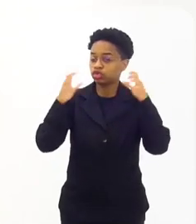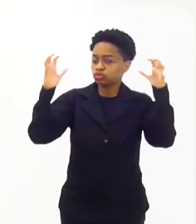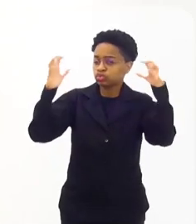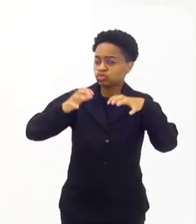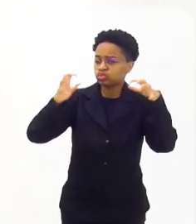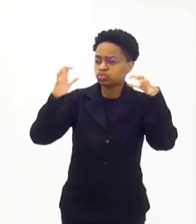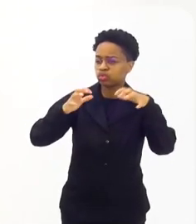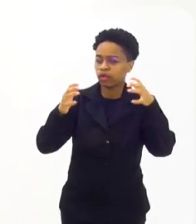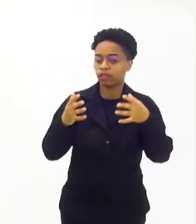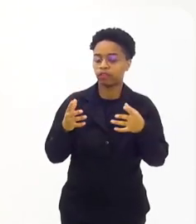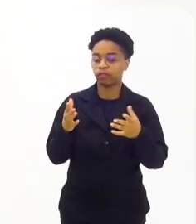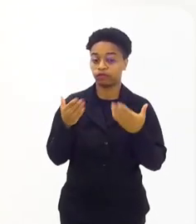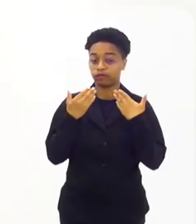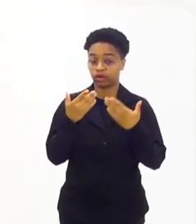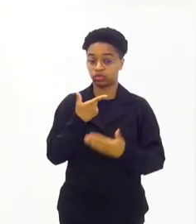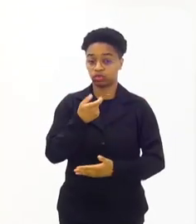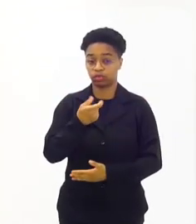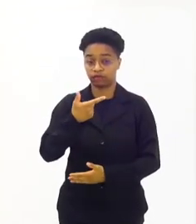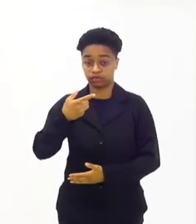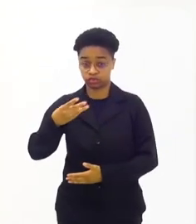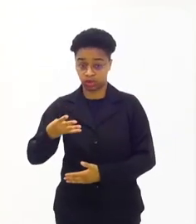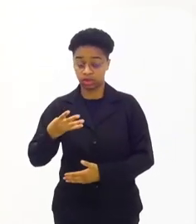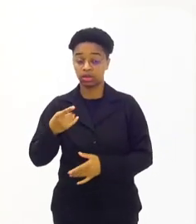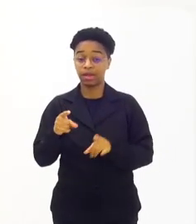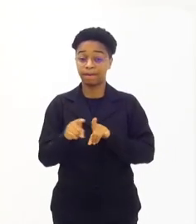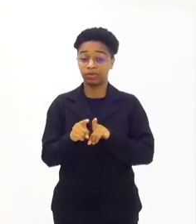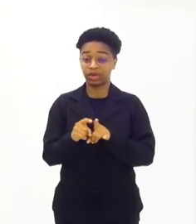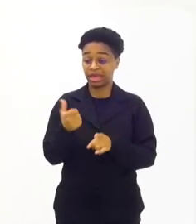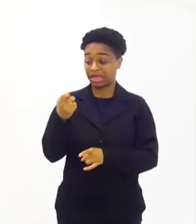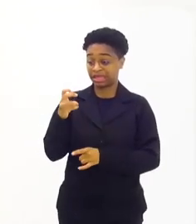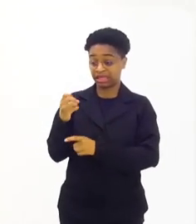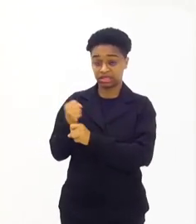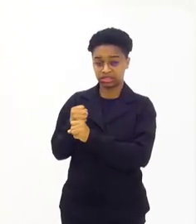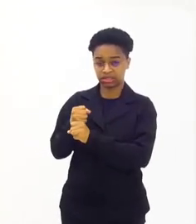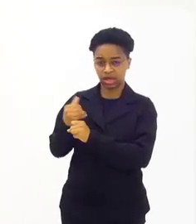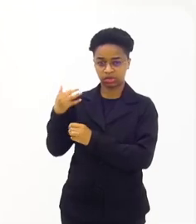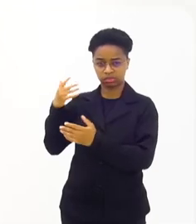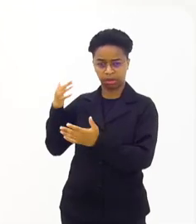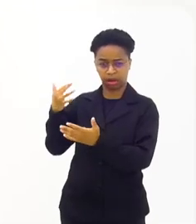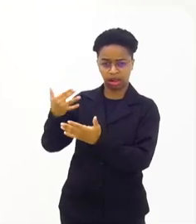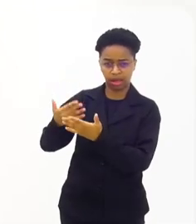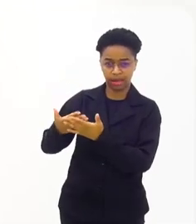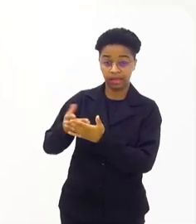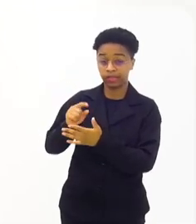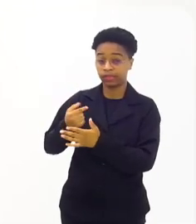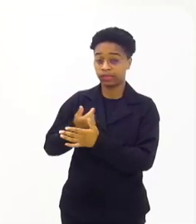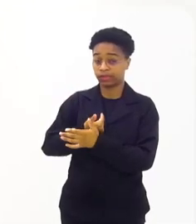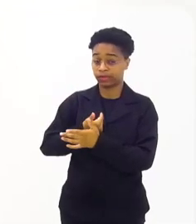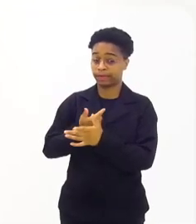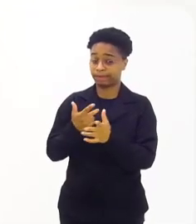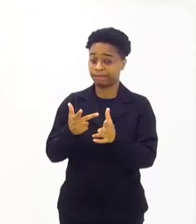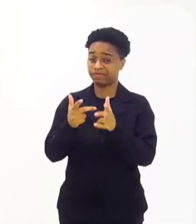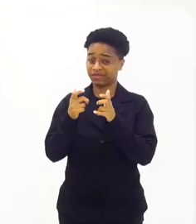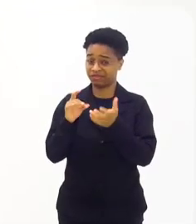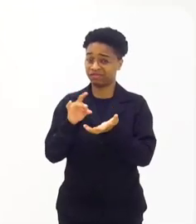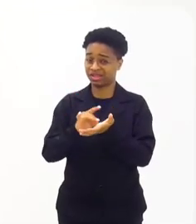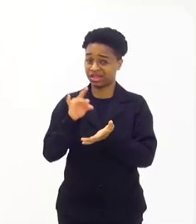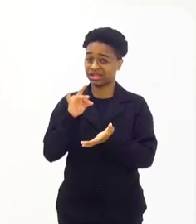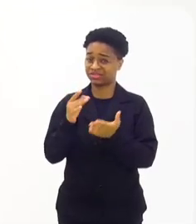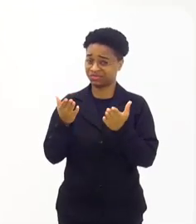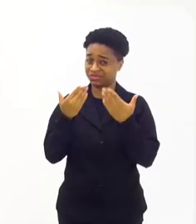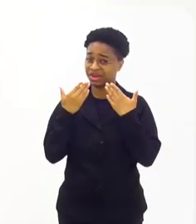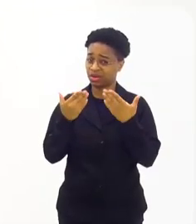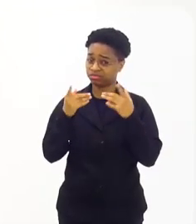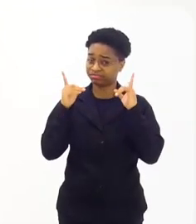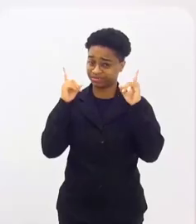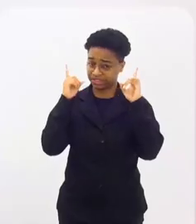verão de 2024. Dos últimos 15 anos, o prognóstico é que seja realmente um verão bastante